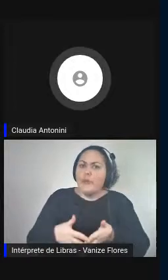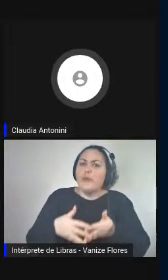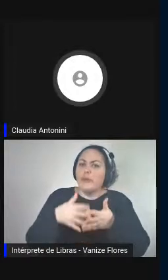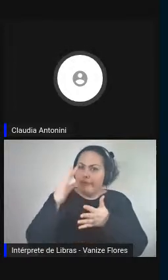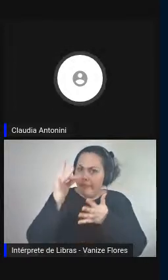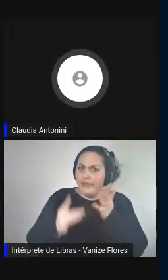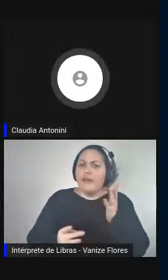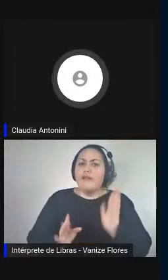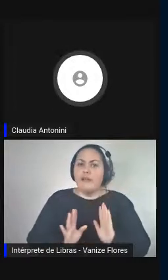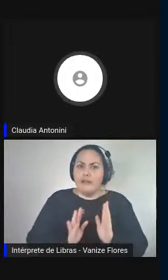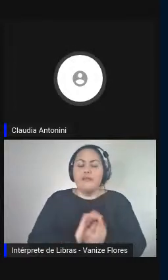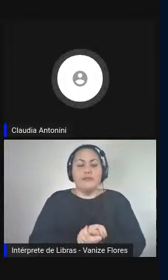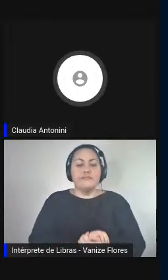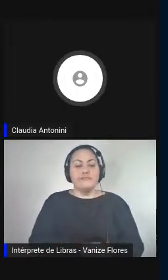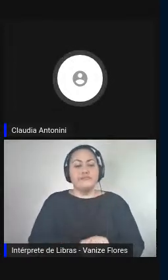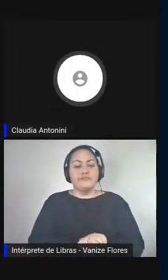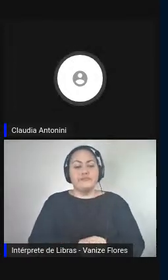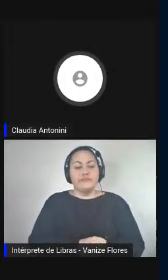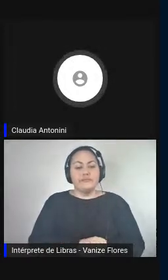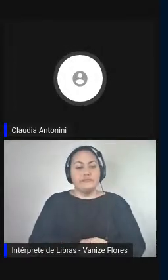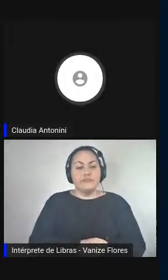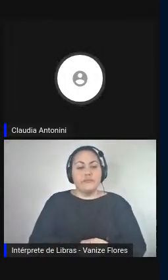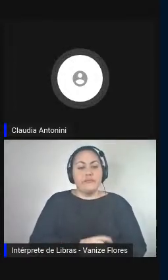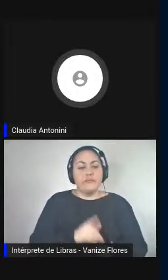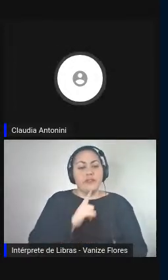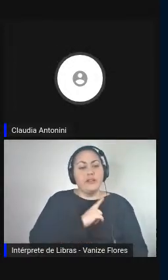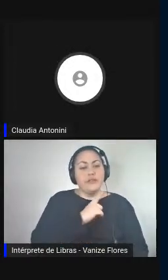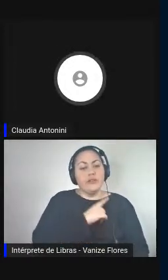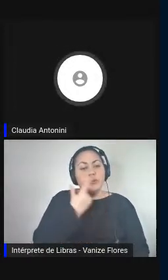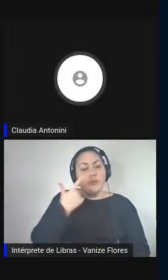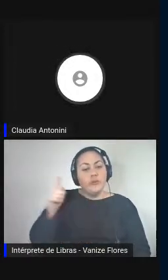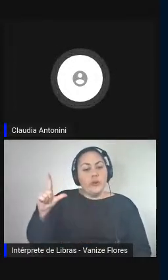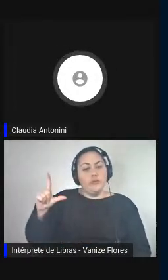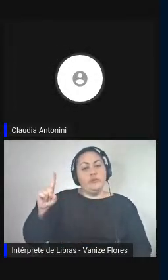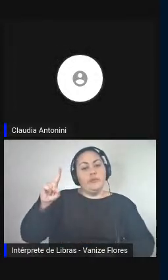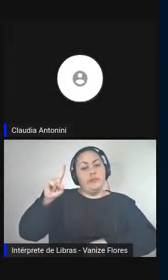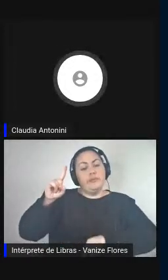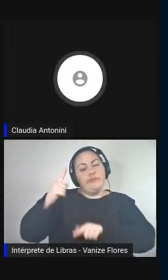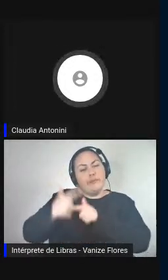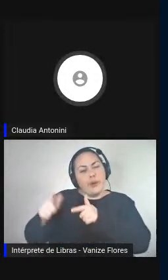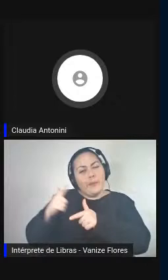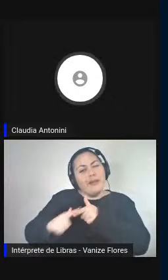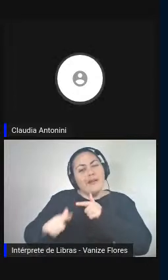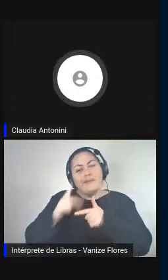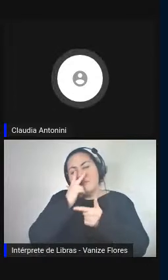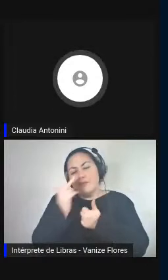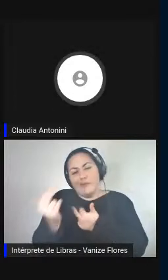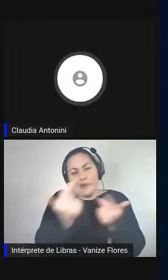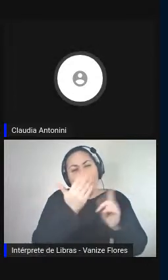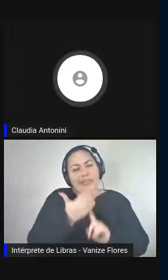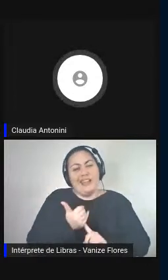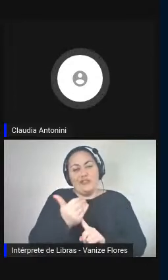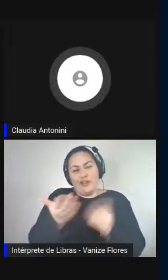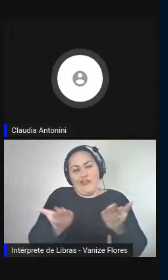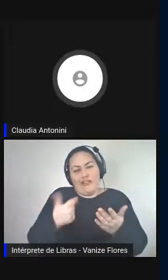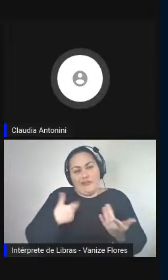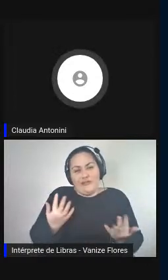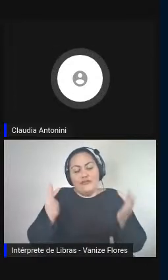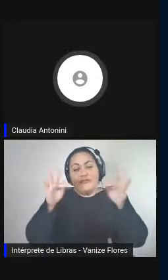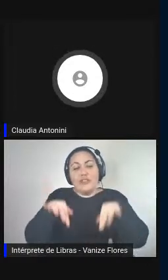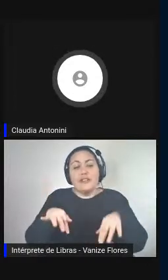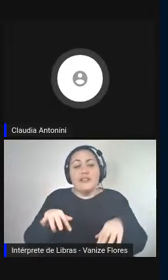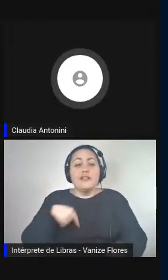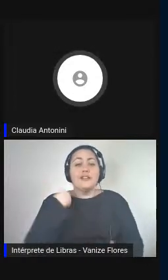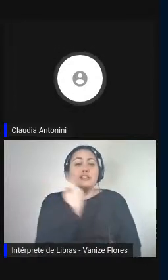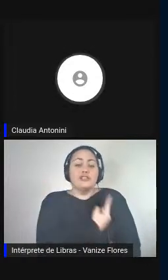Um outro problema é que, como todas as tecnologias e chega ao fim, nós podemos nos acostumar muito a